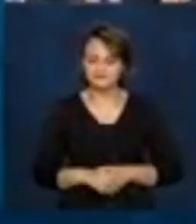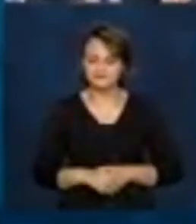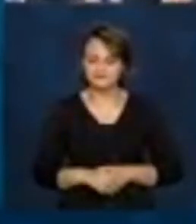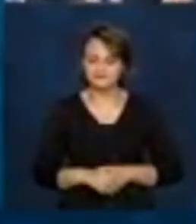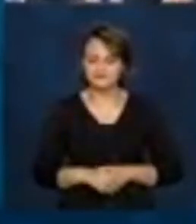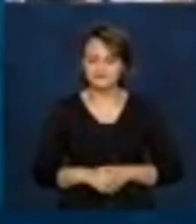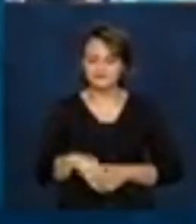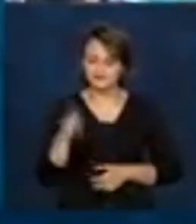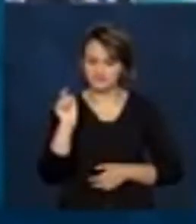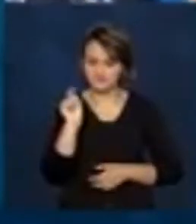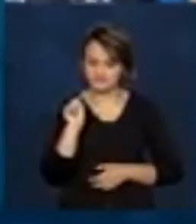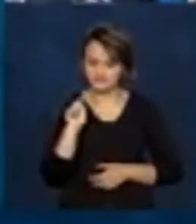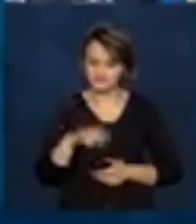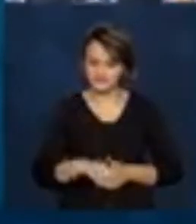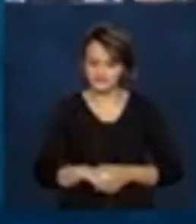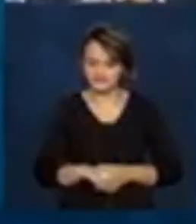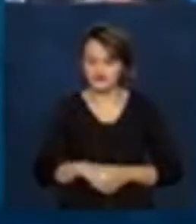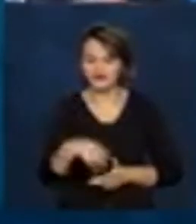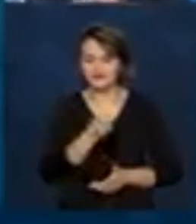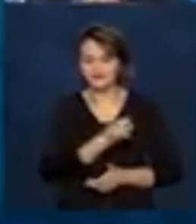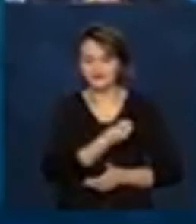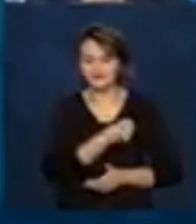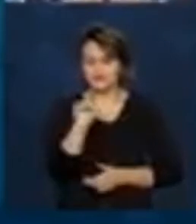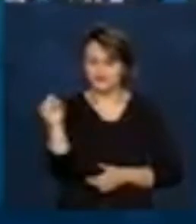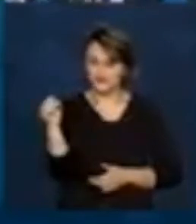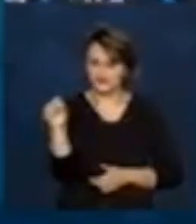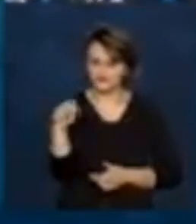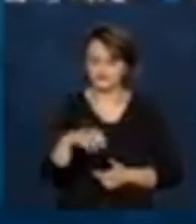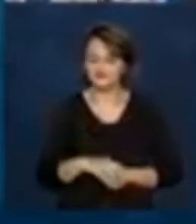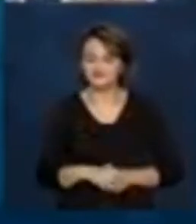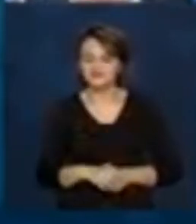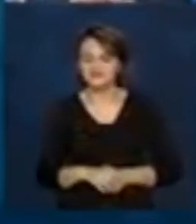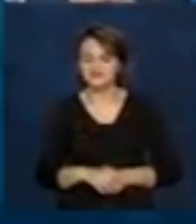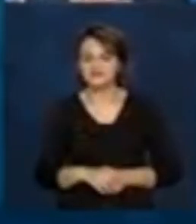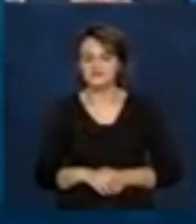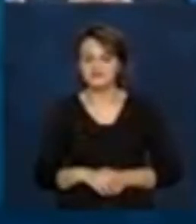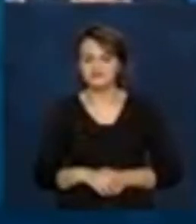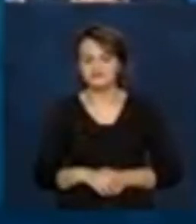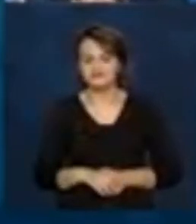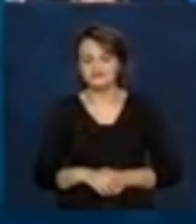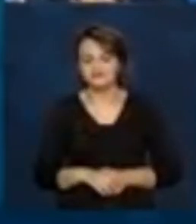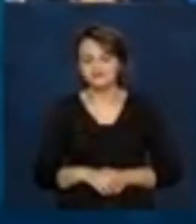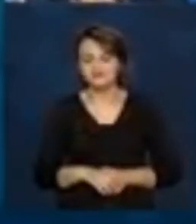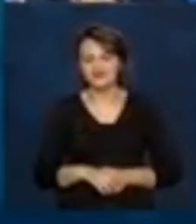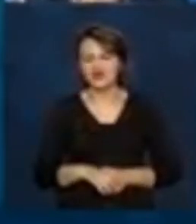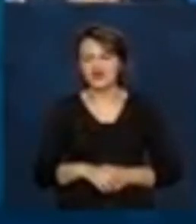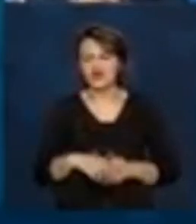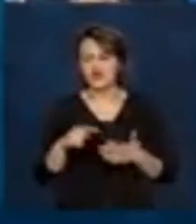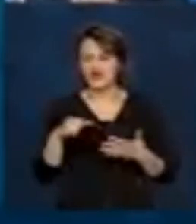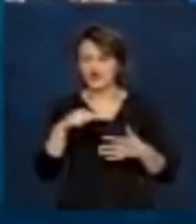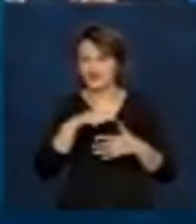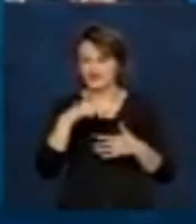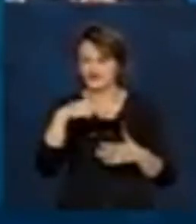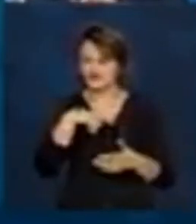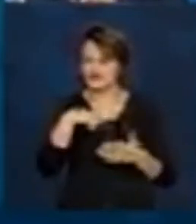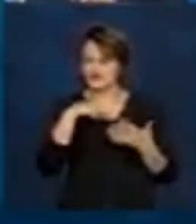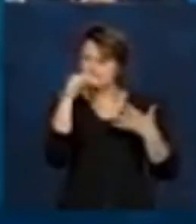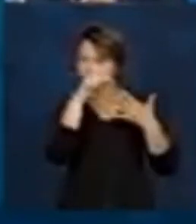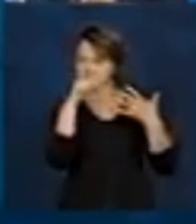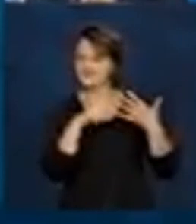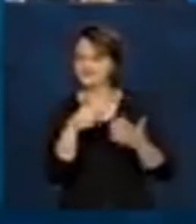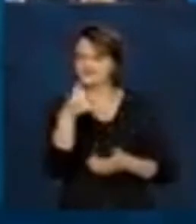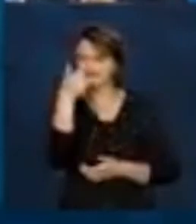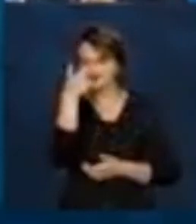No slide 8, nós temos esses pontos, foram